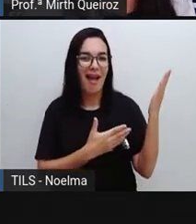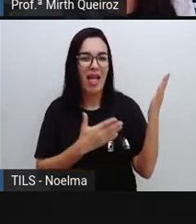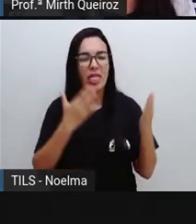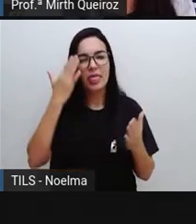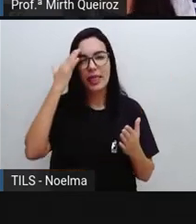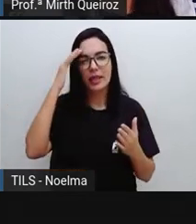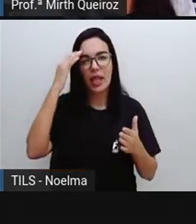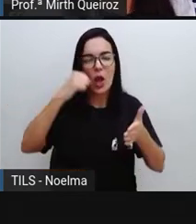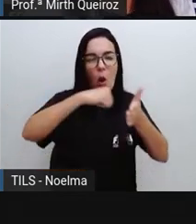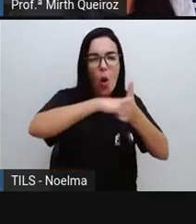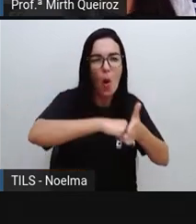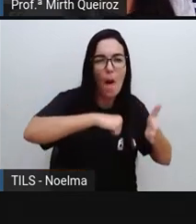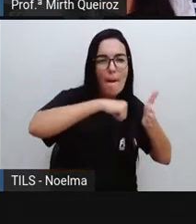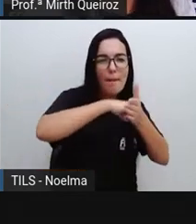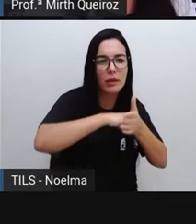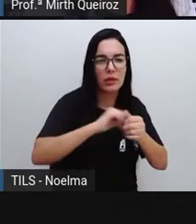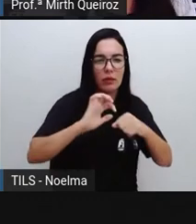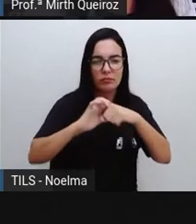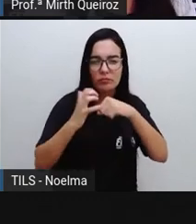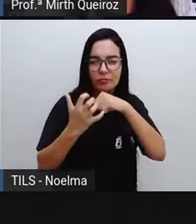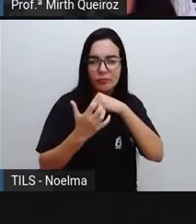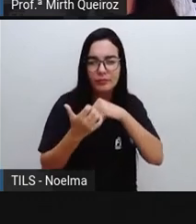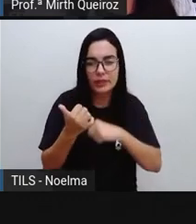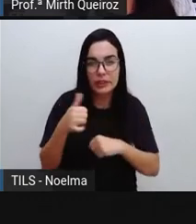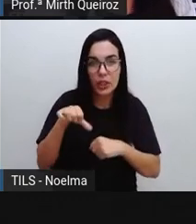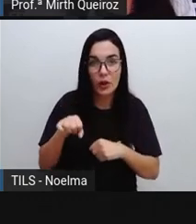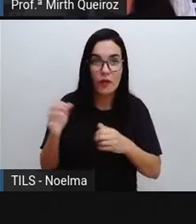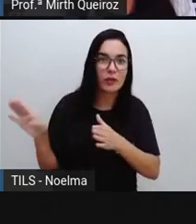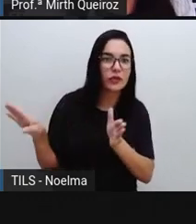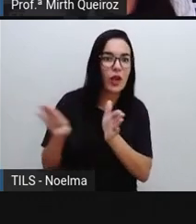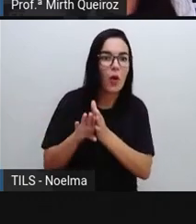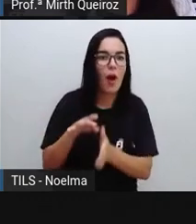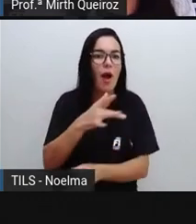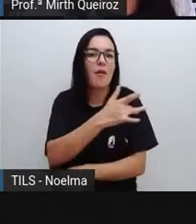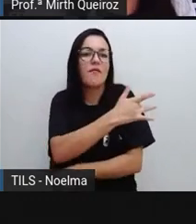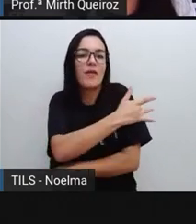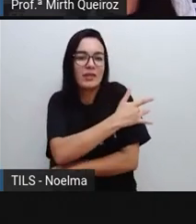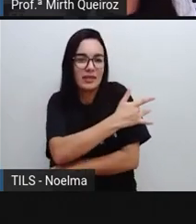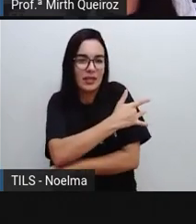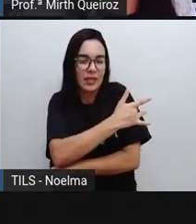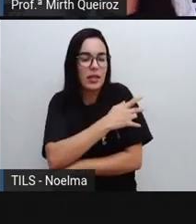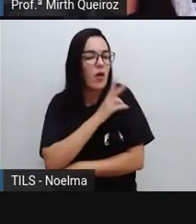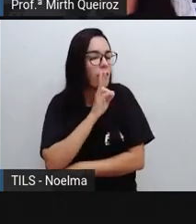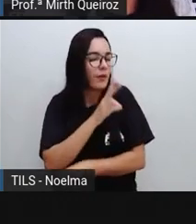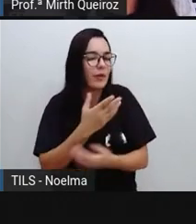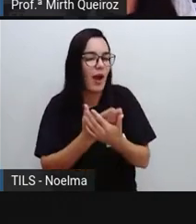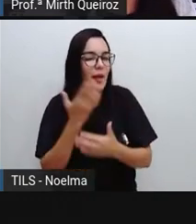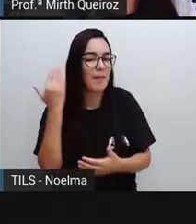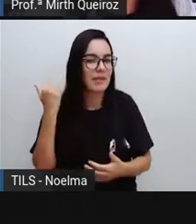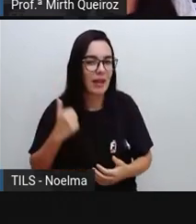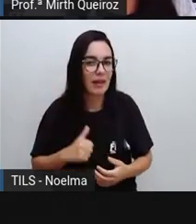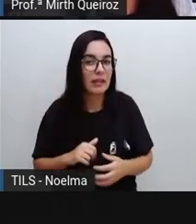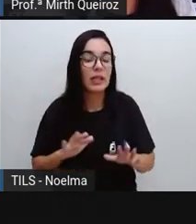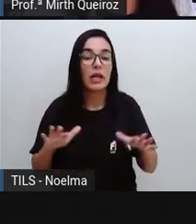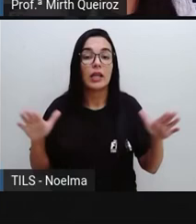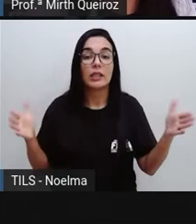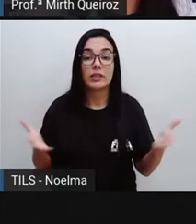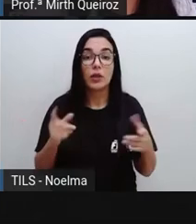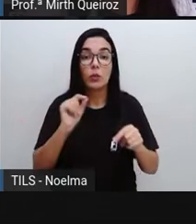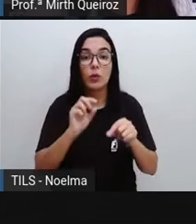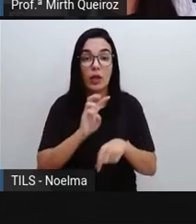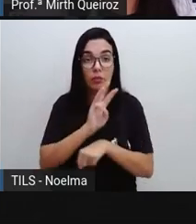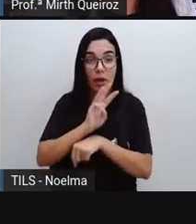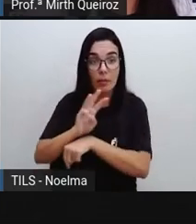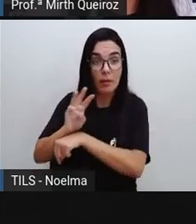combater a covid-19, veio a vacinação, como a gente viu na aula anterior. E no site